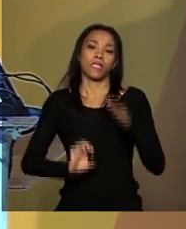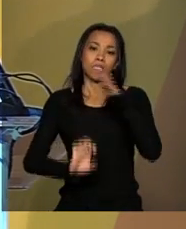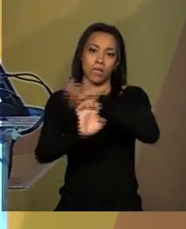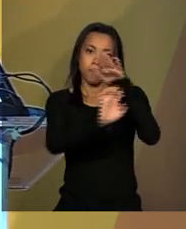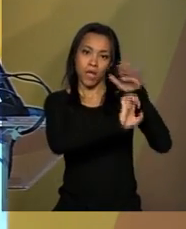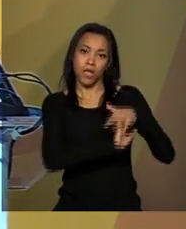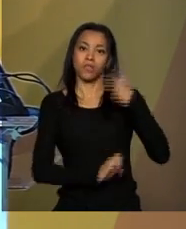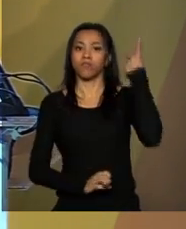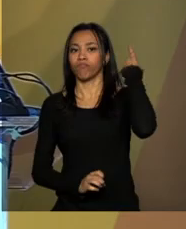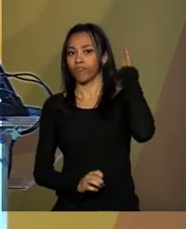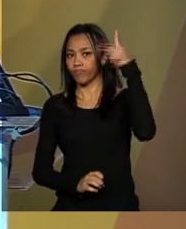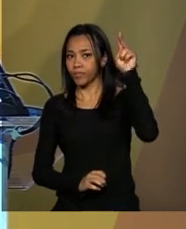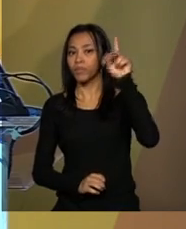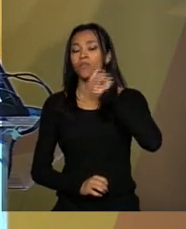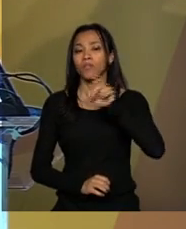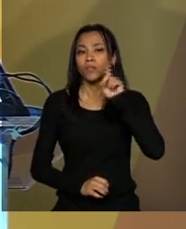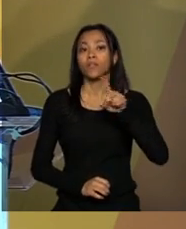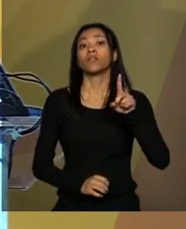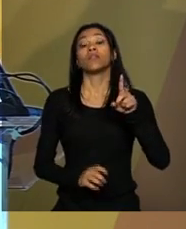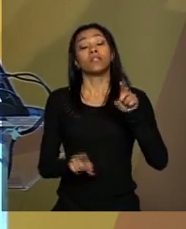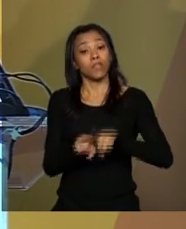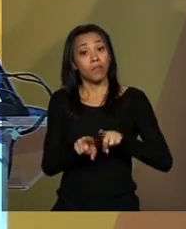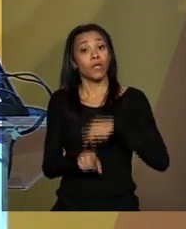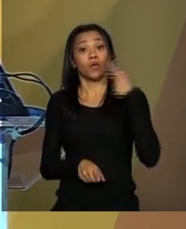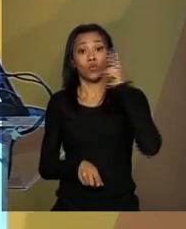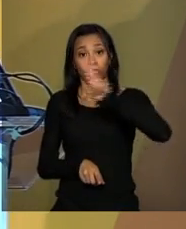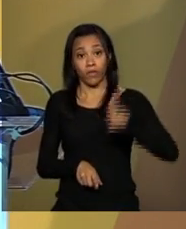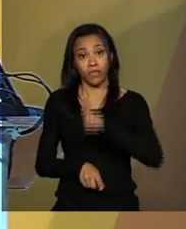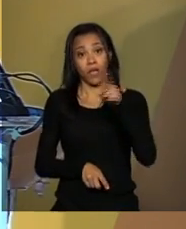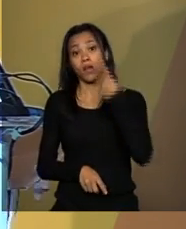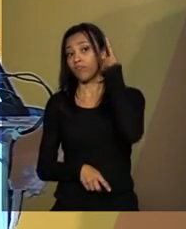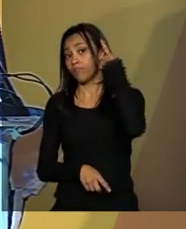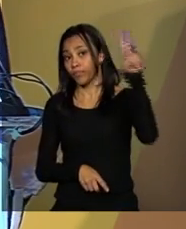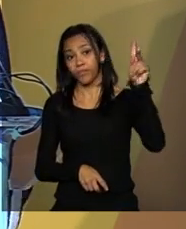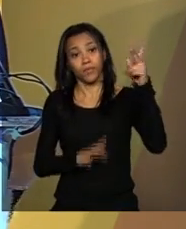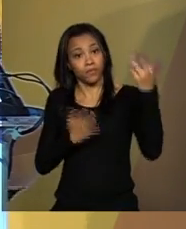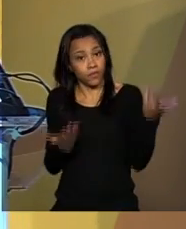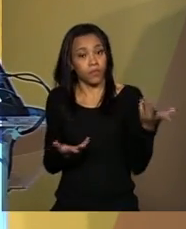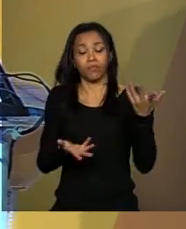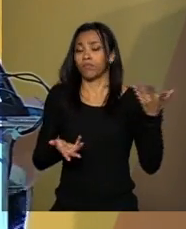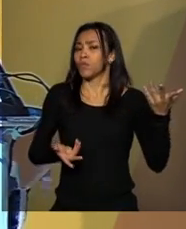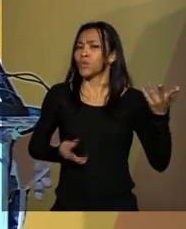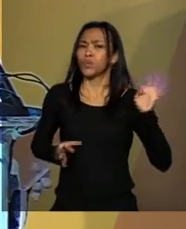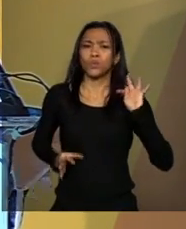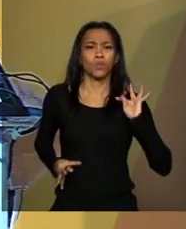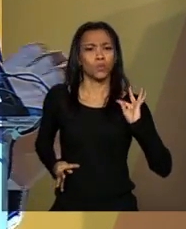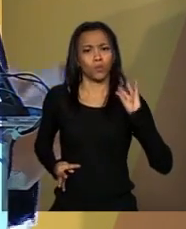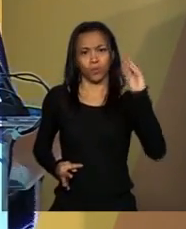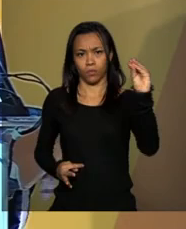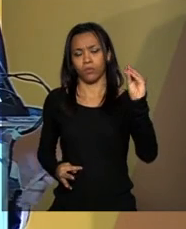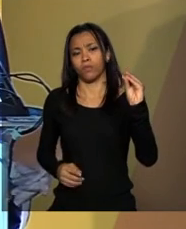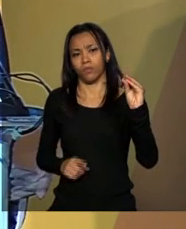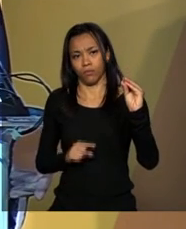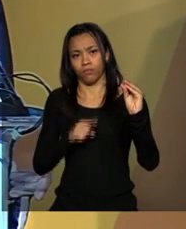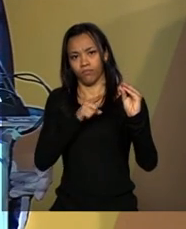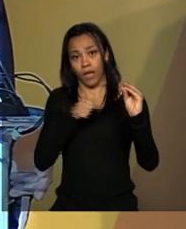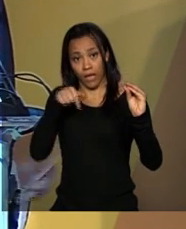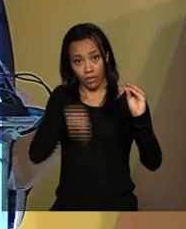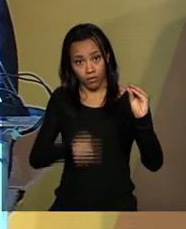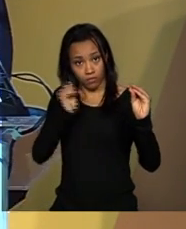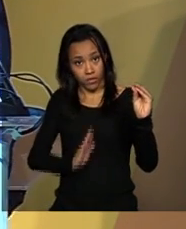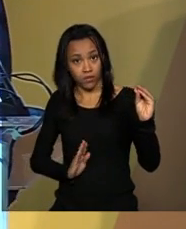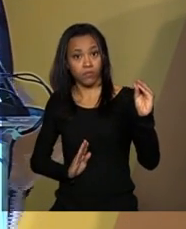americana, com a academia, enfim. com todo o setor, os setores aqui